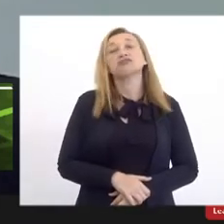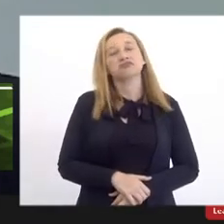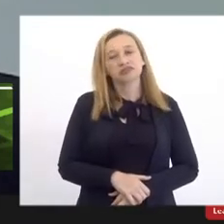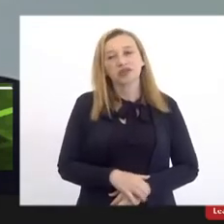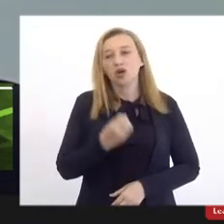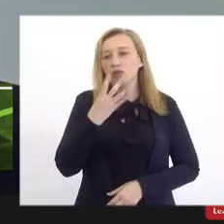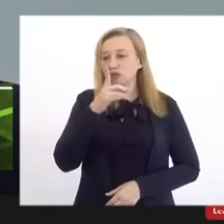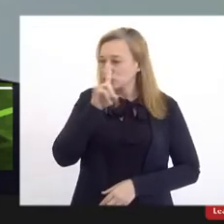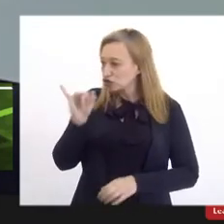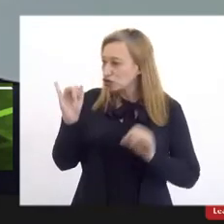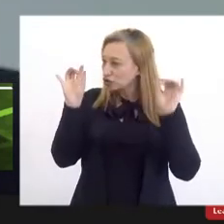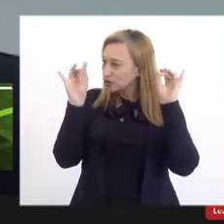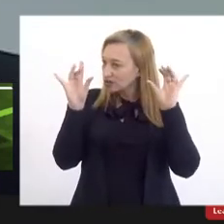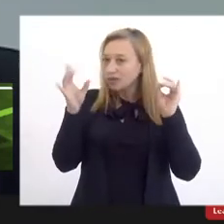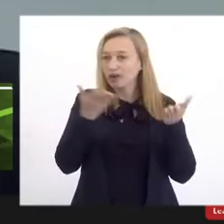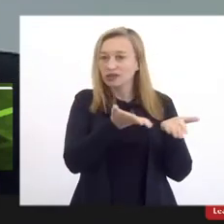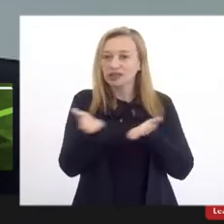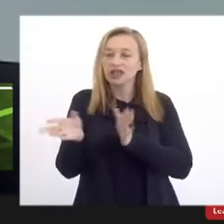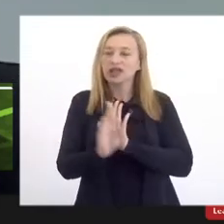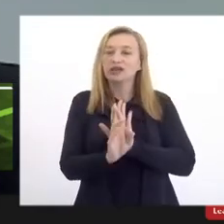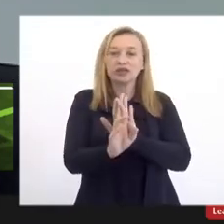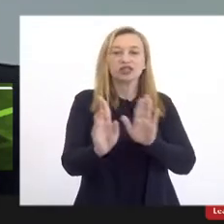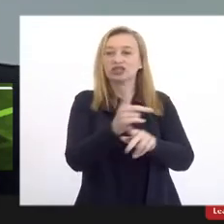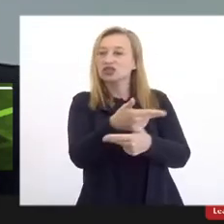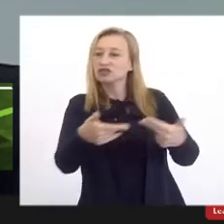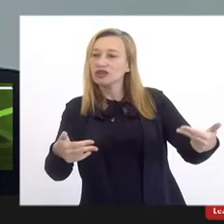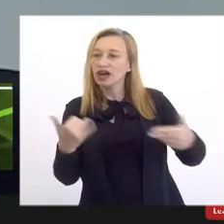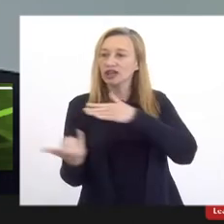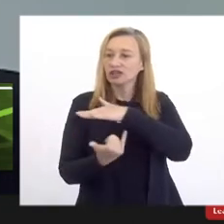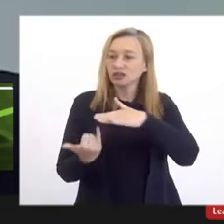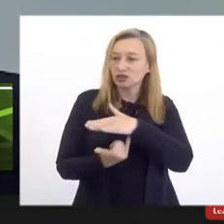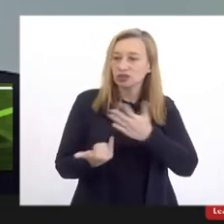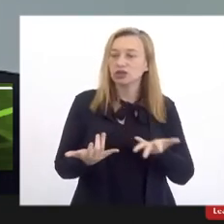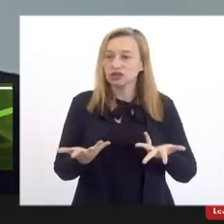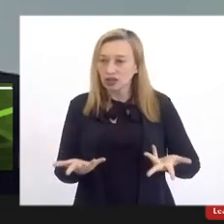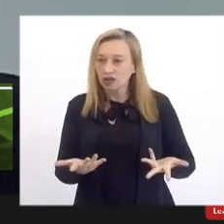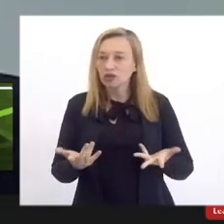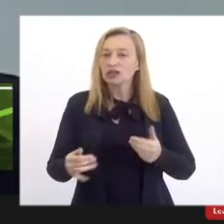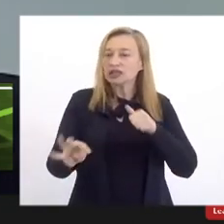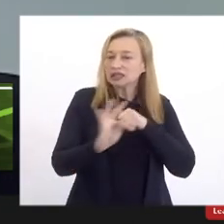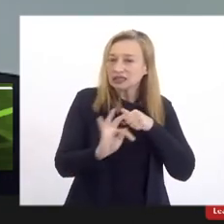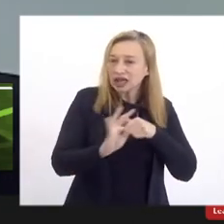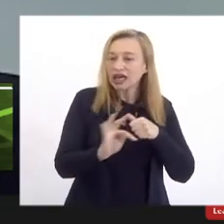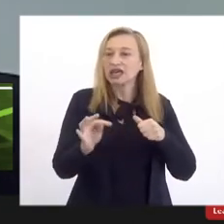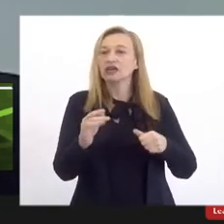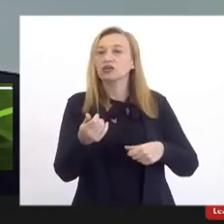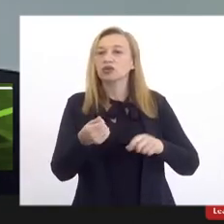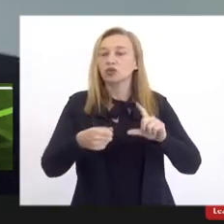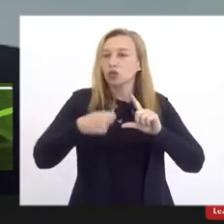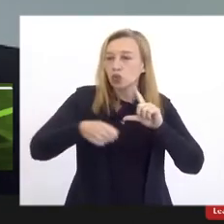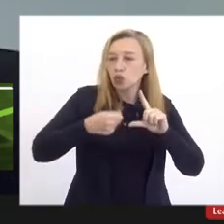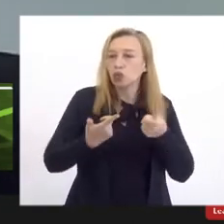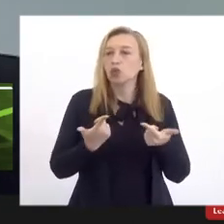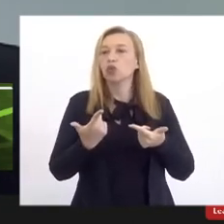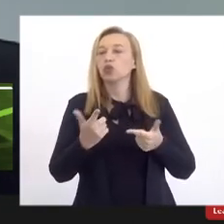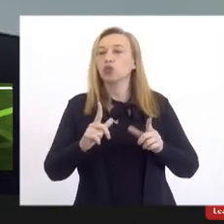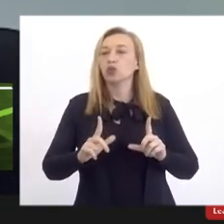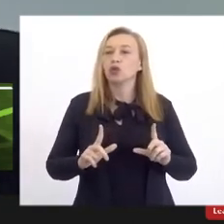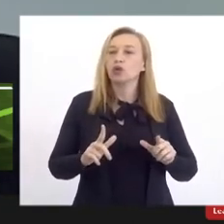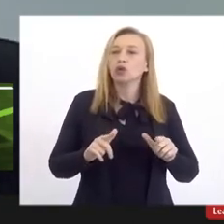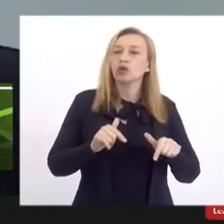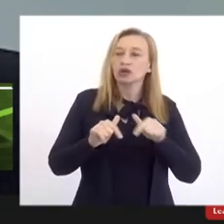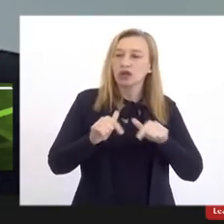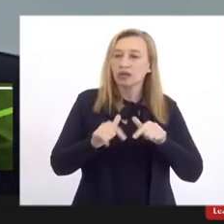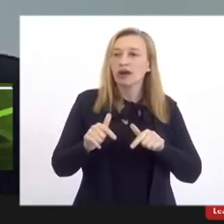todos vocês que representam as diversas entidades que dão suporte técnico, logístico para o funcionamento da UESO,